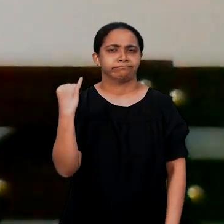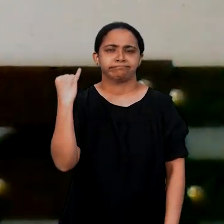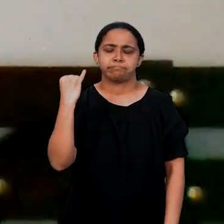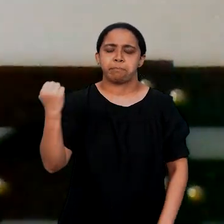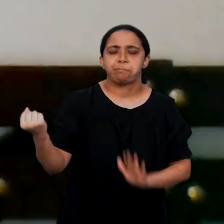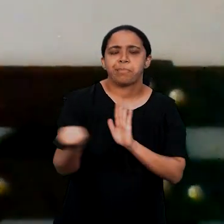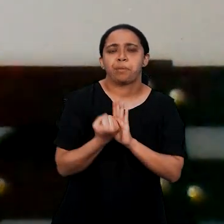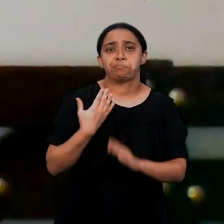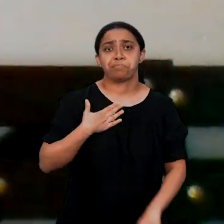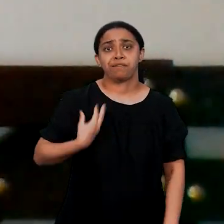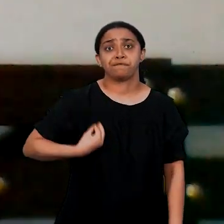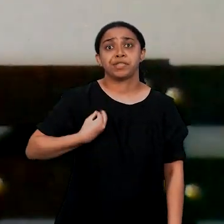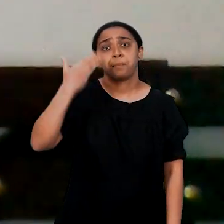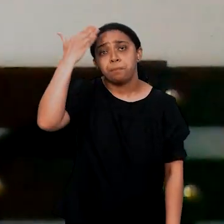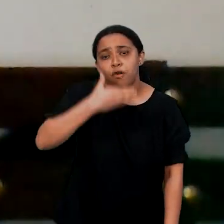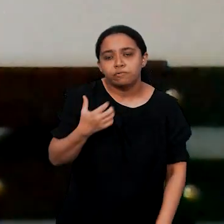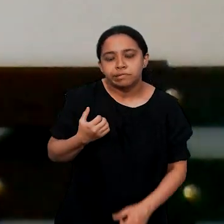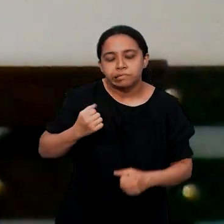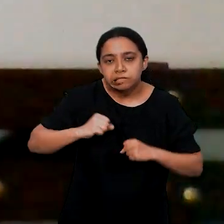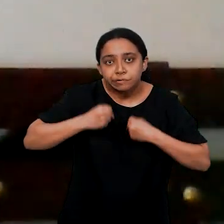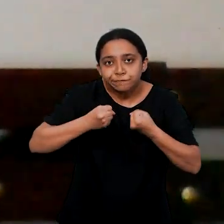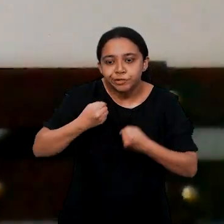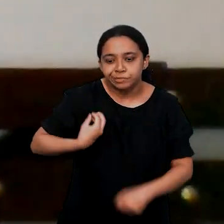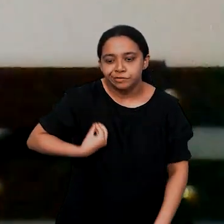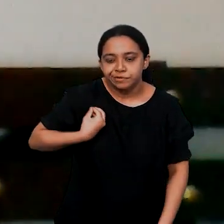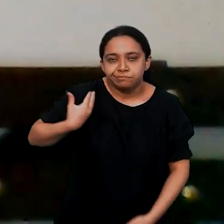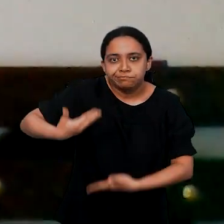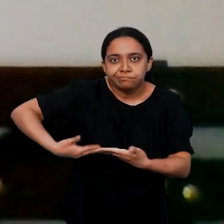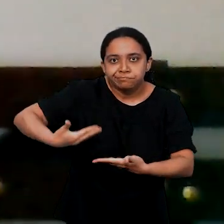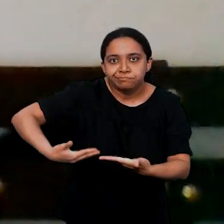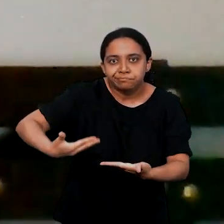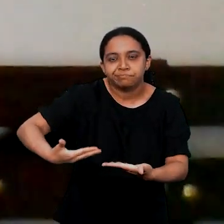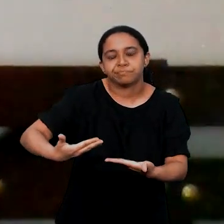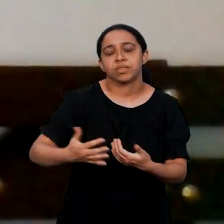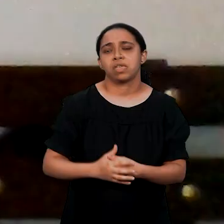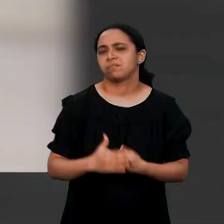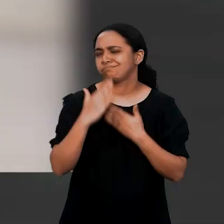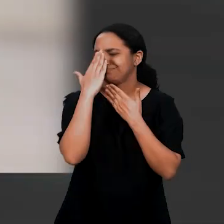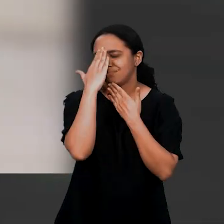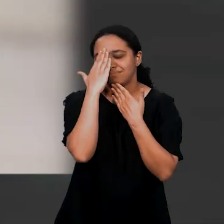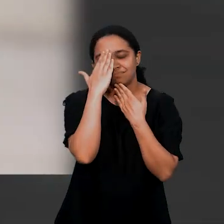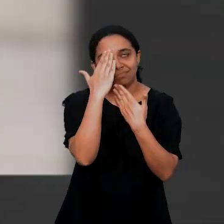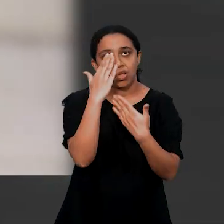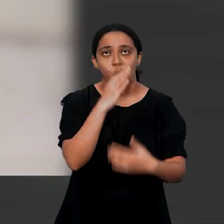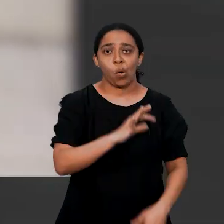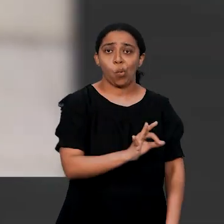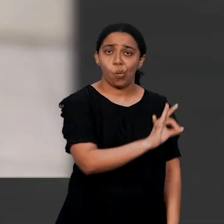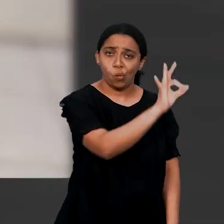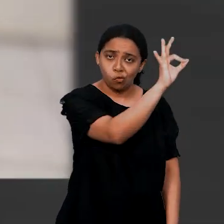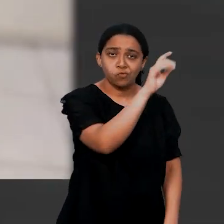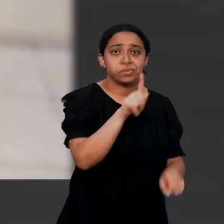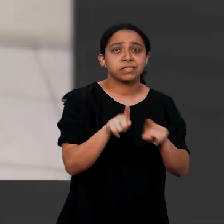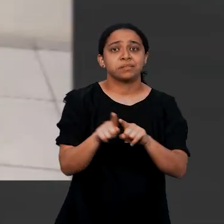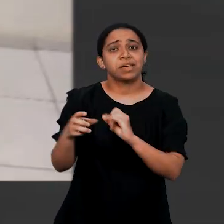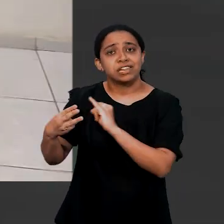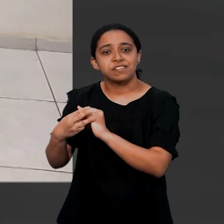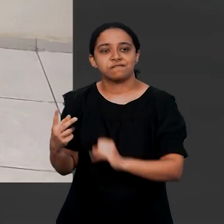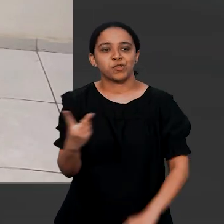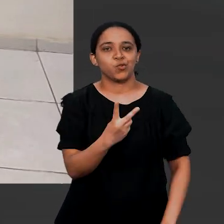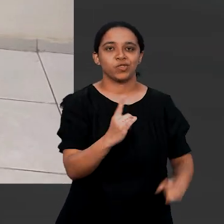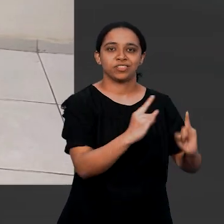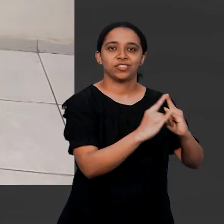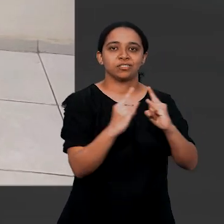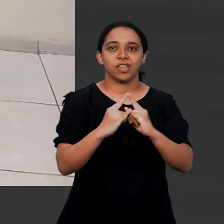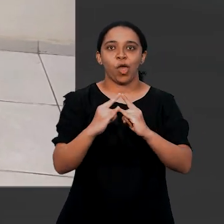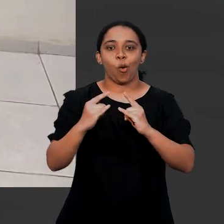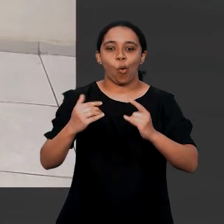É o resultado de todo o esforço que eu fiz nesses últimos anos. E sou muito grato à UFMA e ao